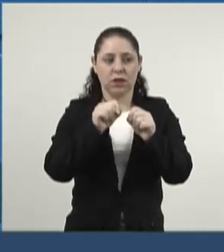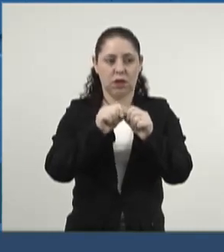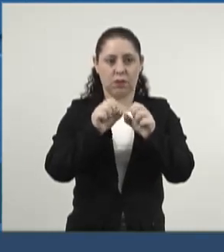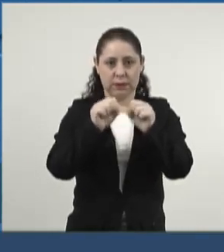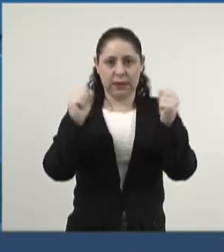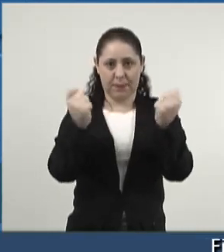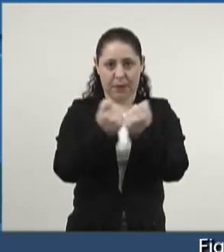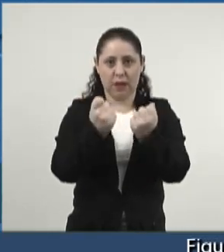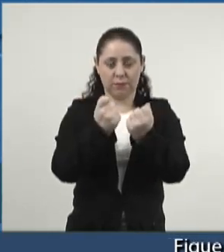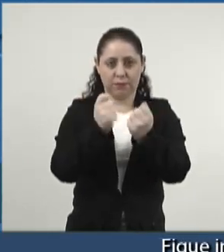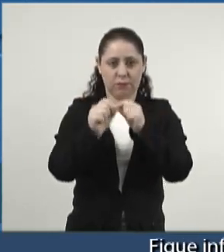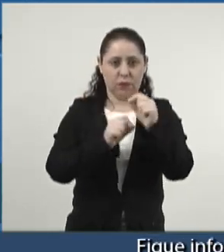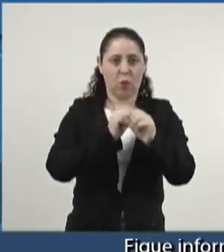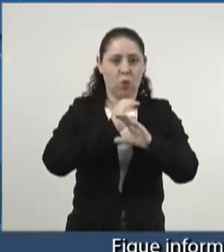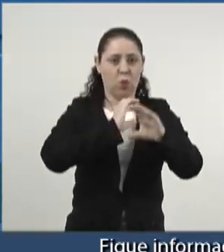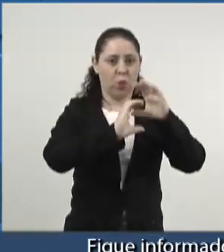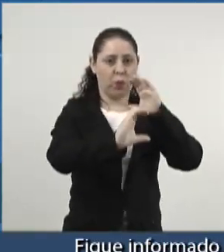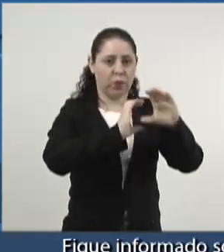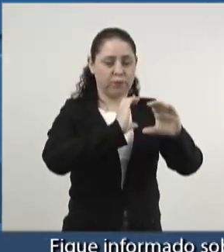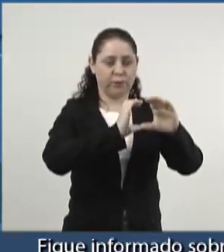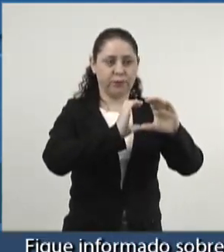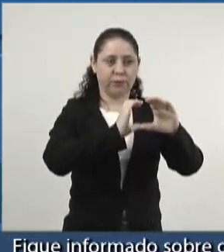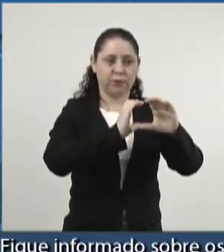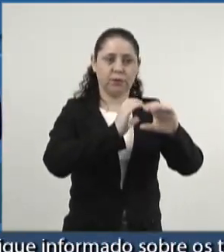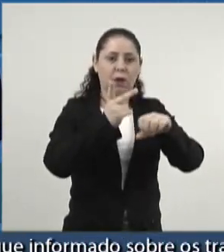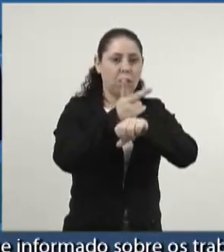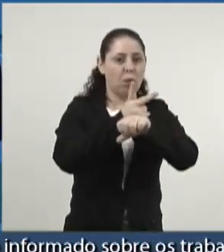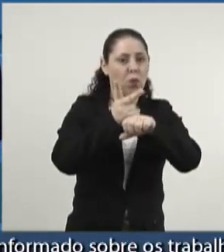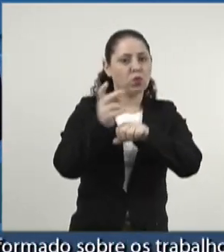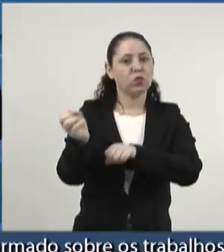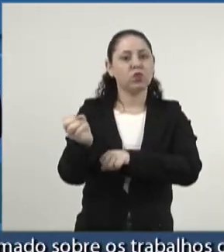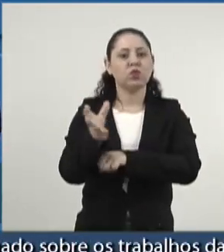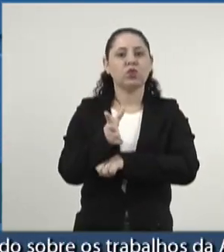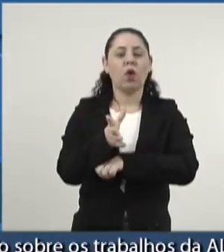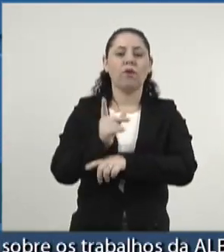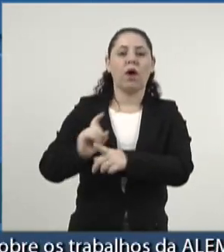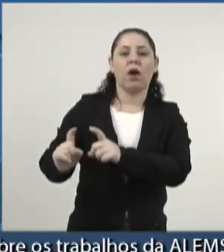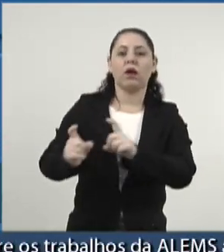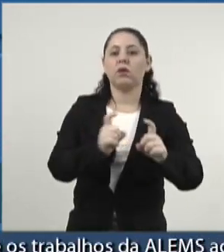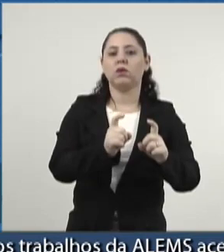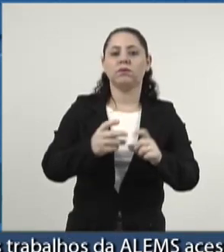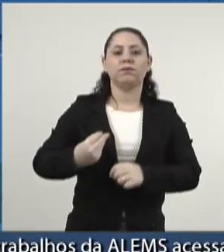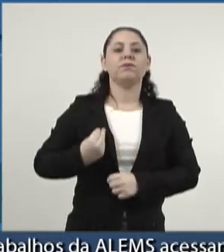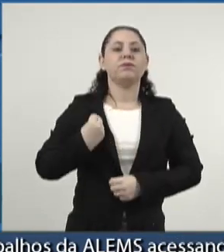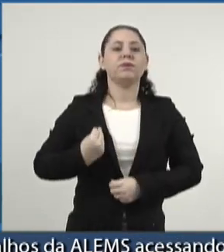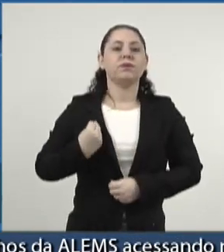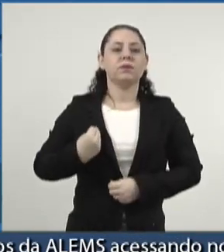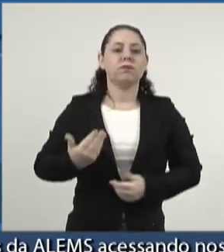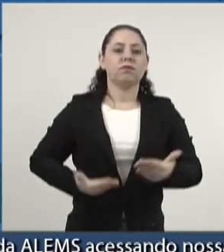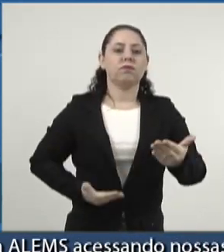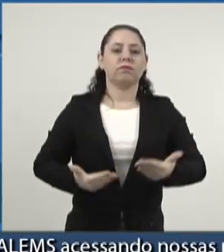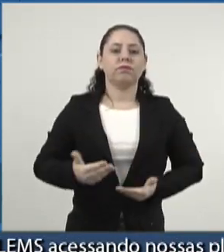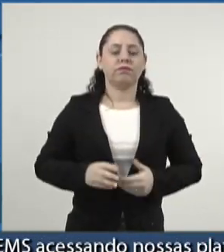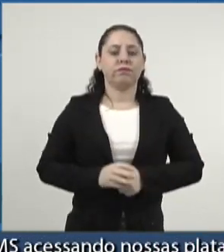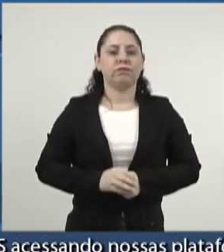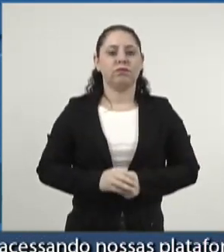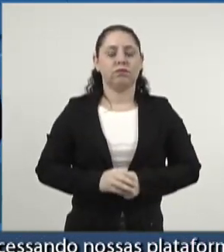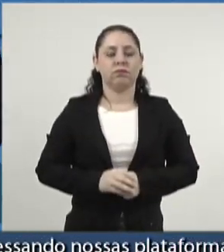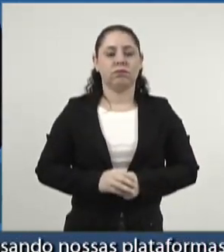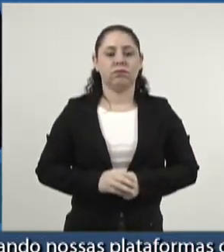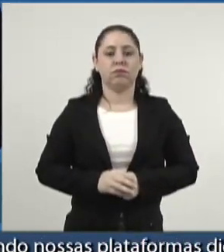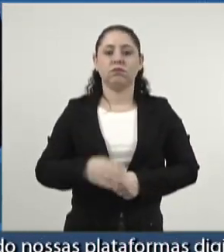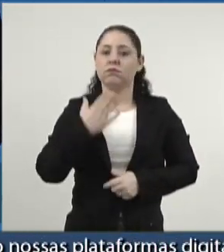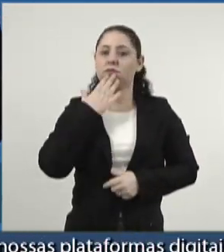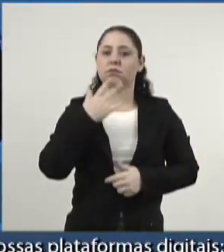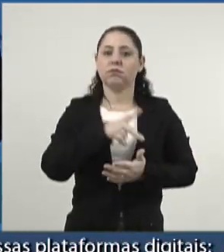pediram para eu comunicar a todos que irão buscar uma nova Assembleia, com a participação desses servidores. E o